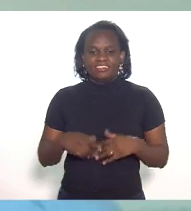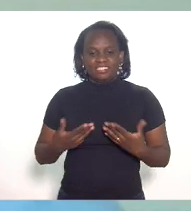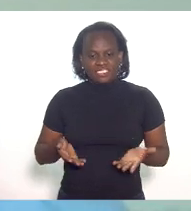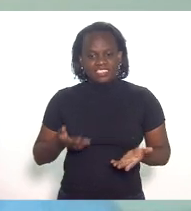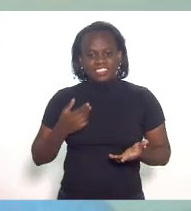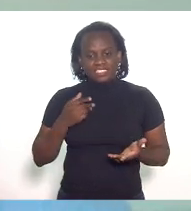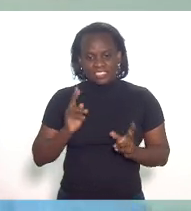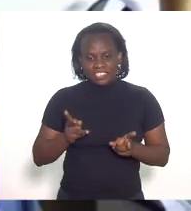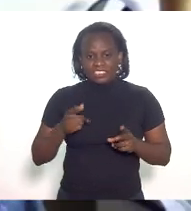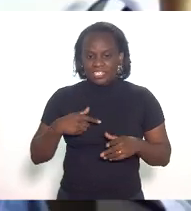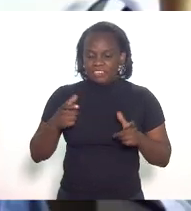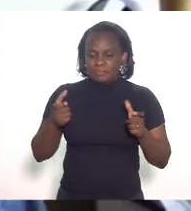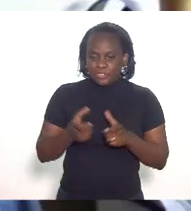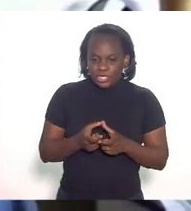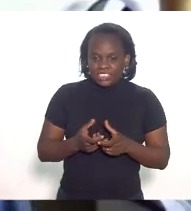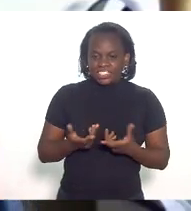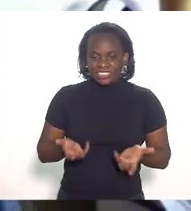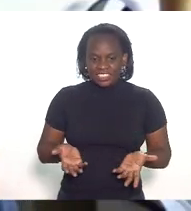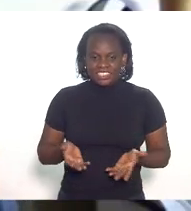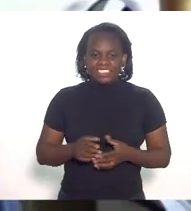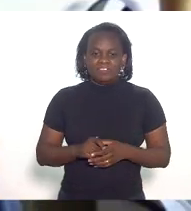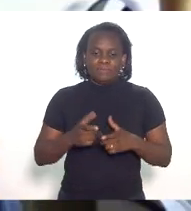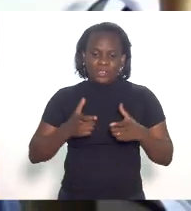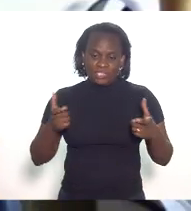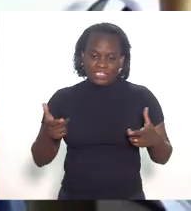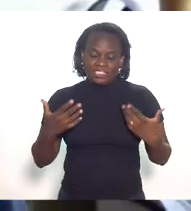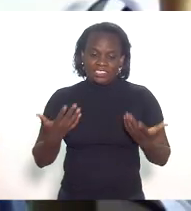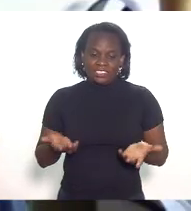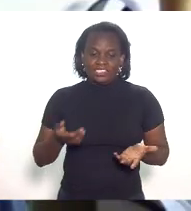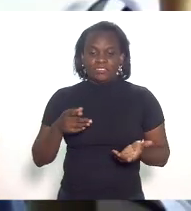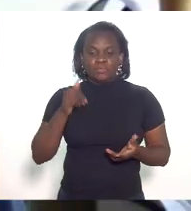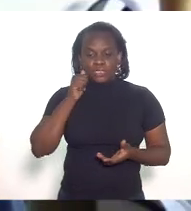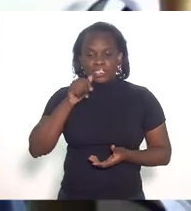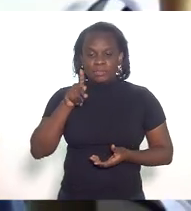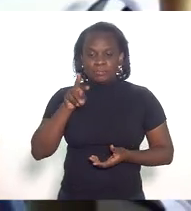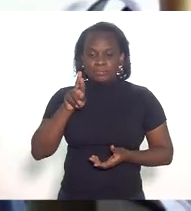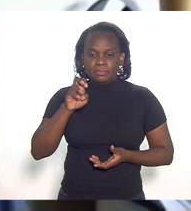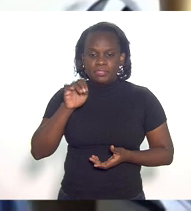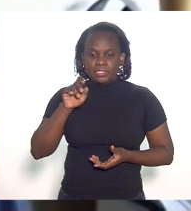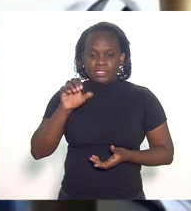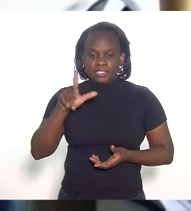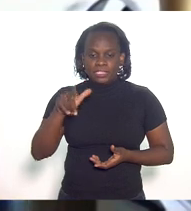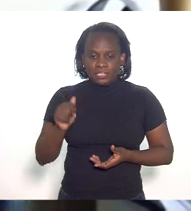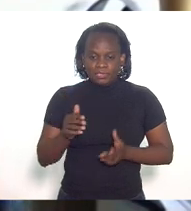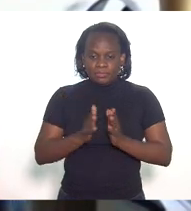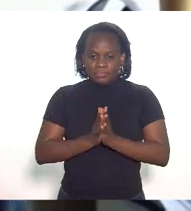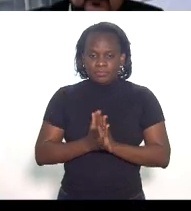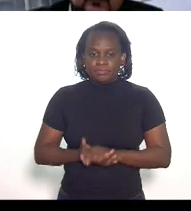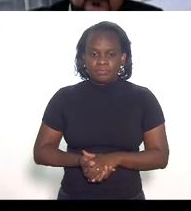minoria então pela maioria doutora Priscila Sacaleg por favor